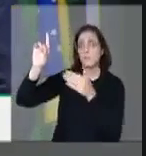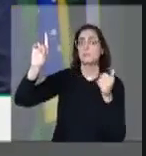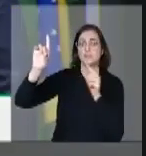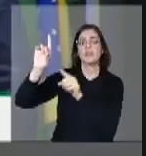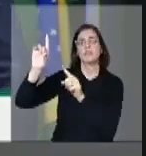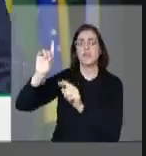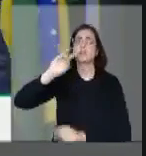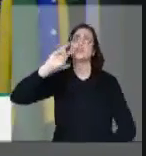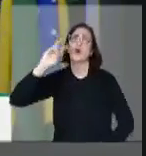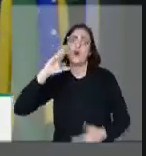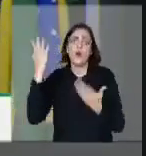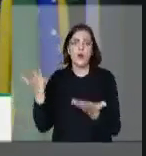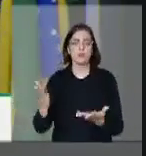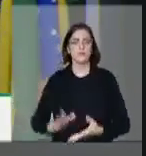o socorro necessário.